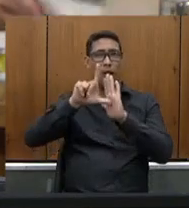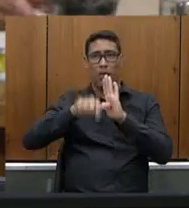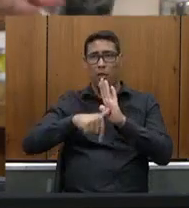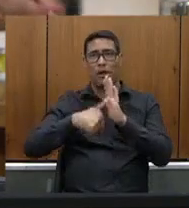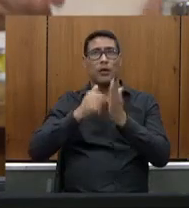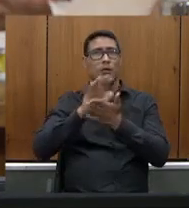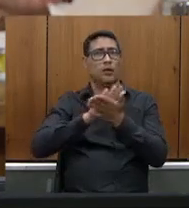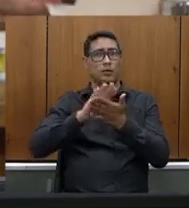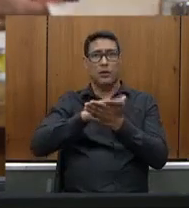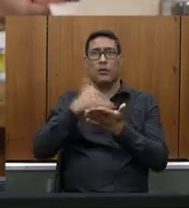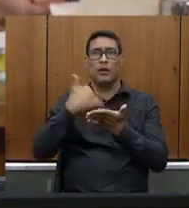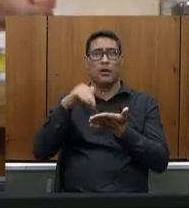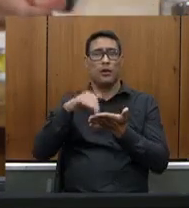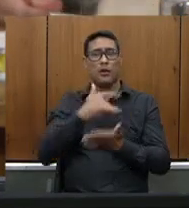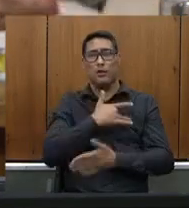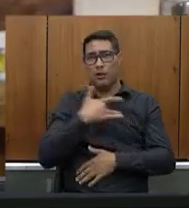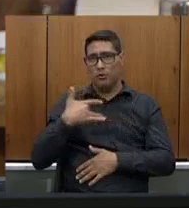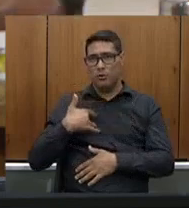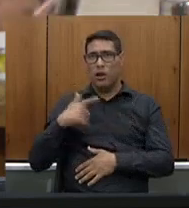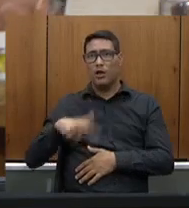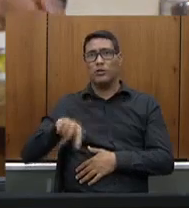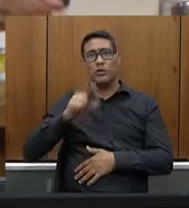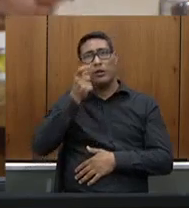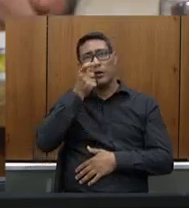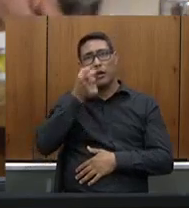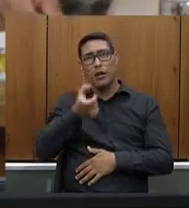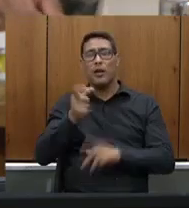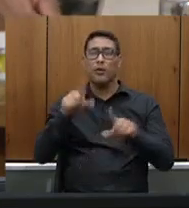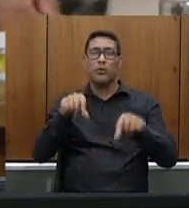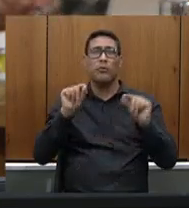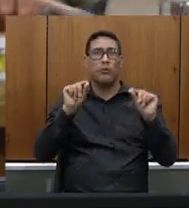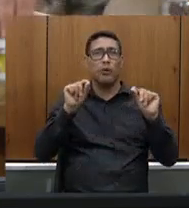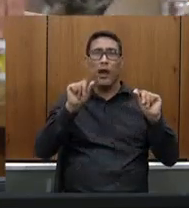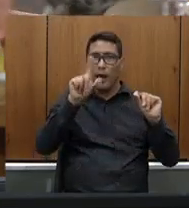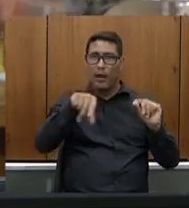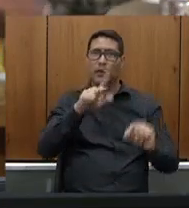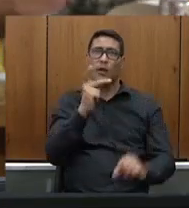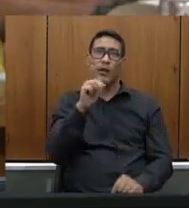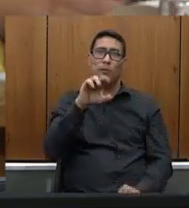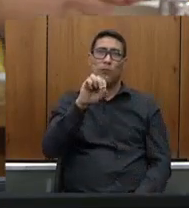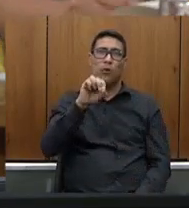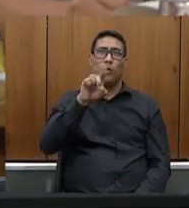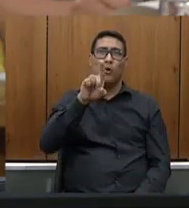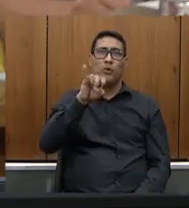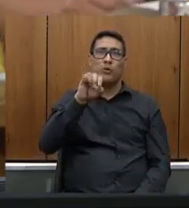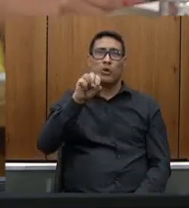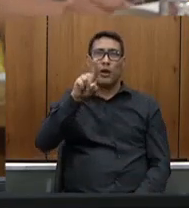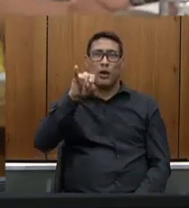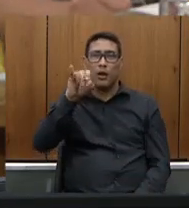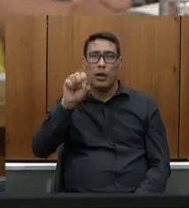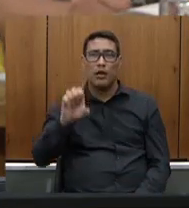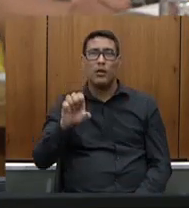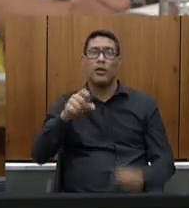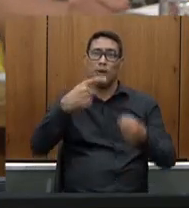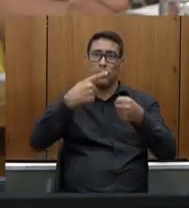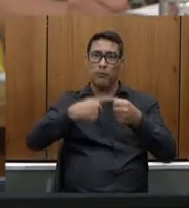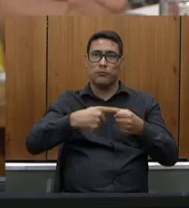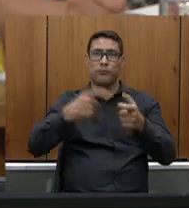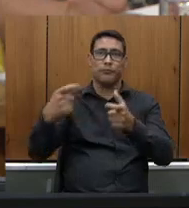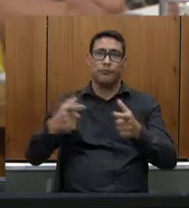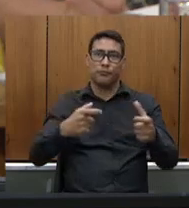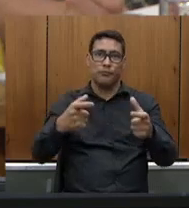da Secretaria da Autosaúde que é o nosso interesse é muito grande de ter hemodiálise aí capilarizado no estado de Minas